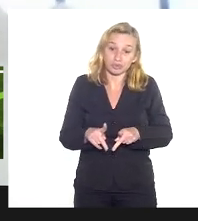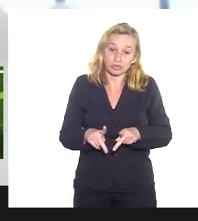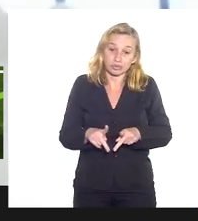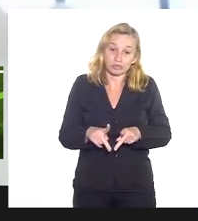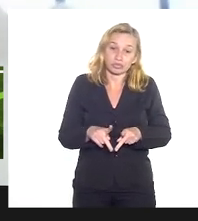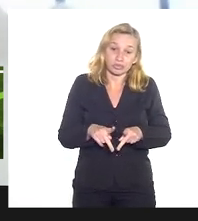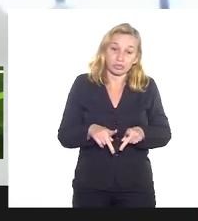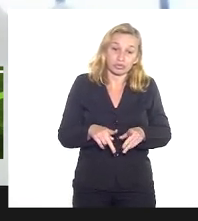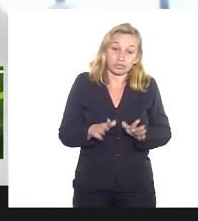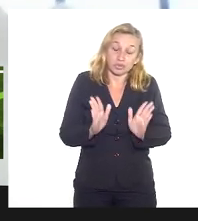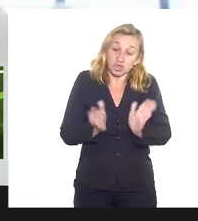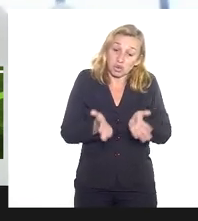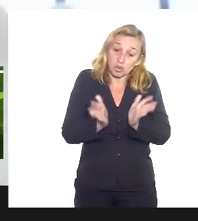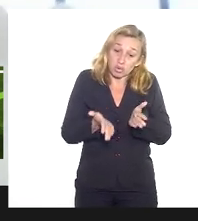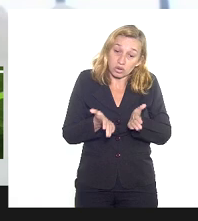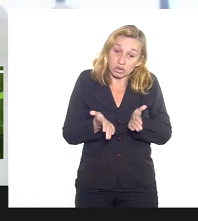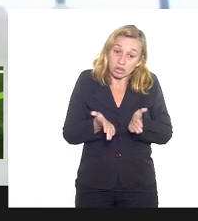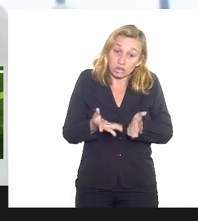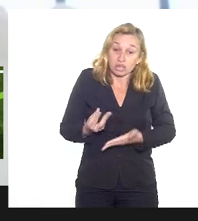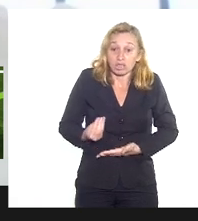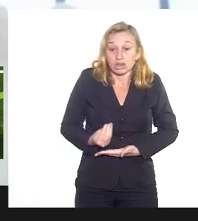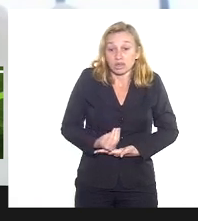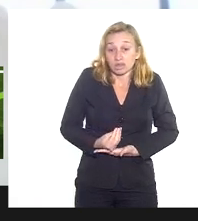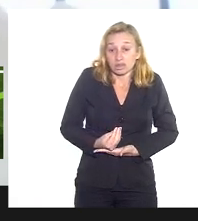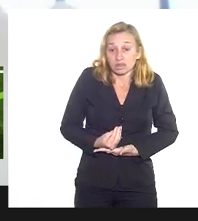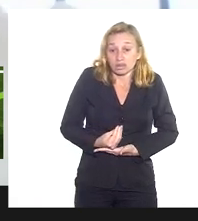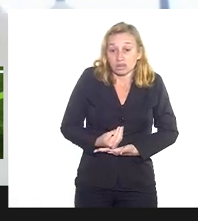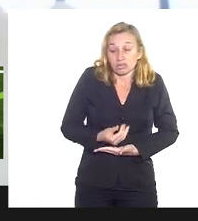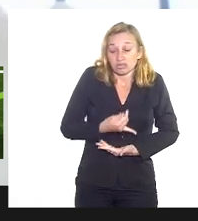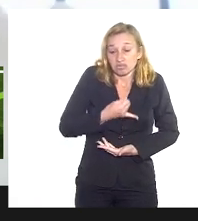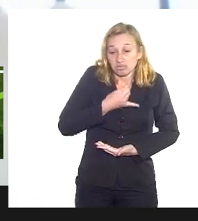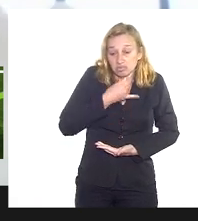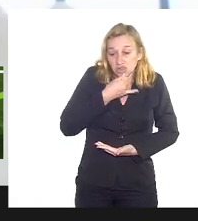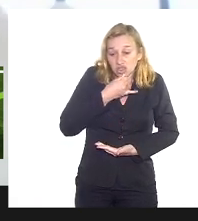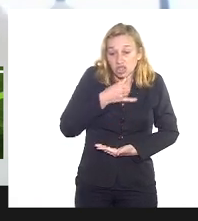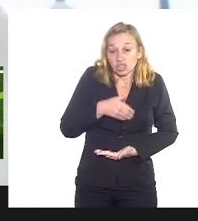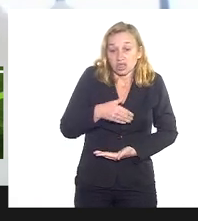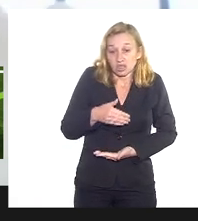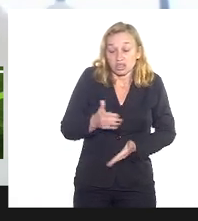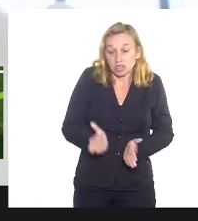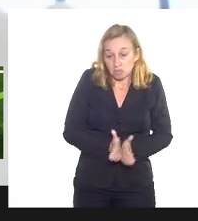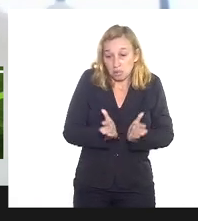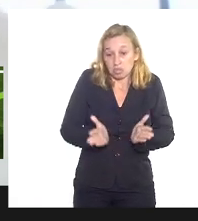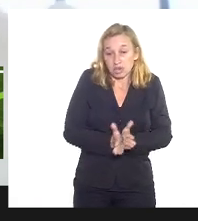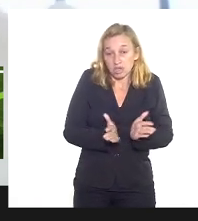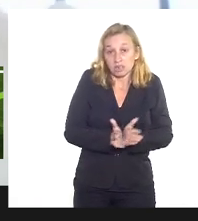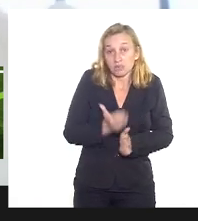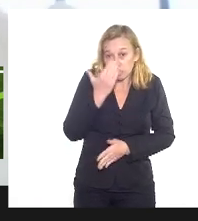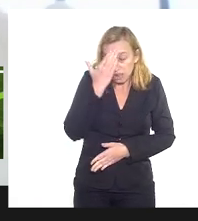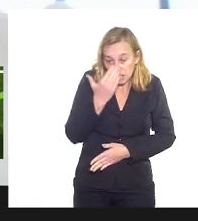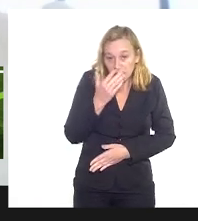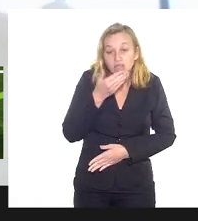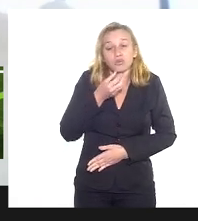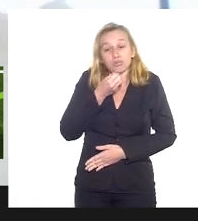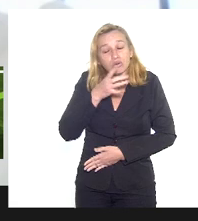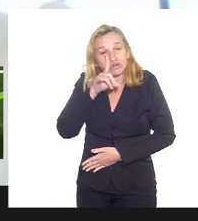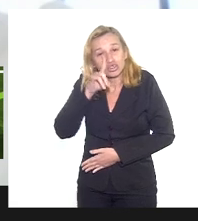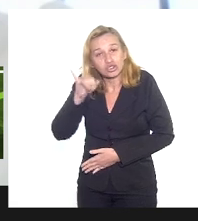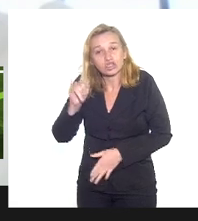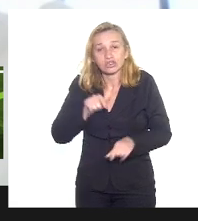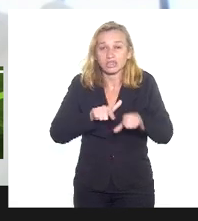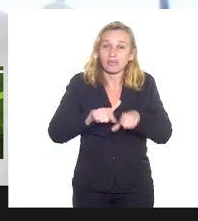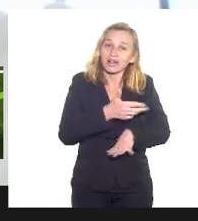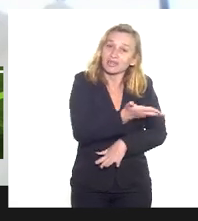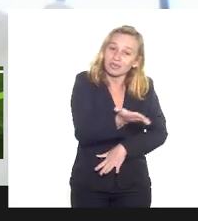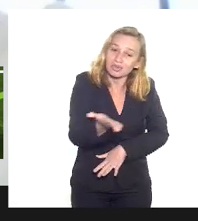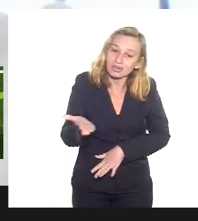população que hoje está vivendo em quase miséria muito obrigada um bom dia de trabalho para